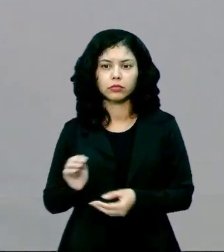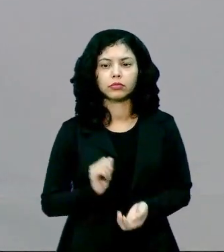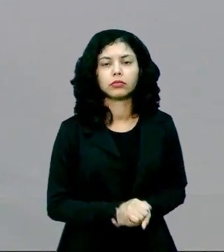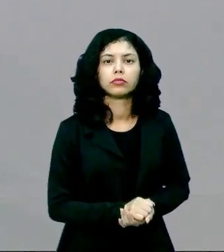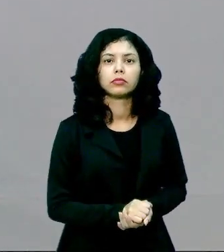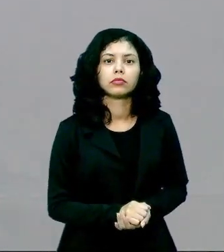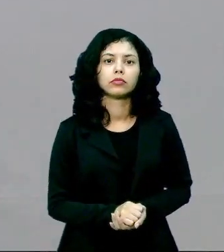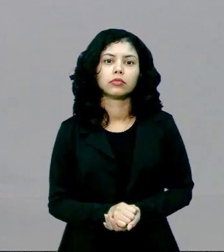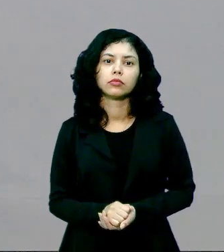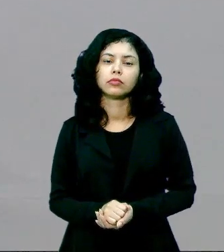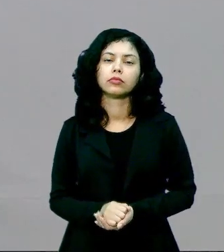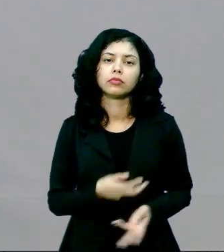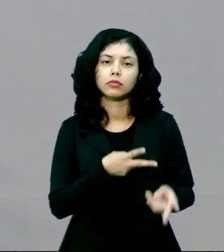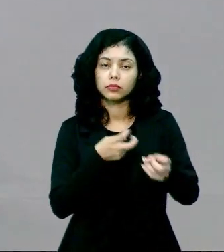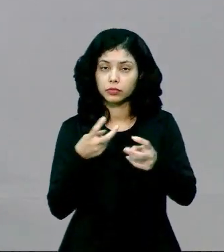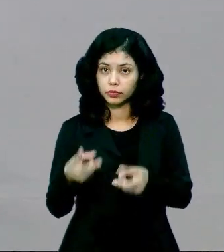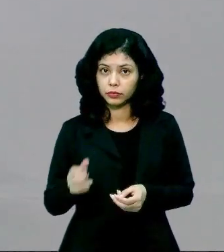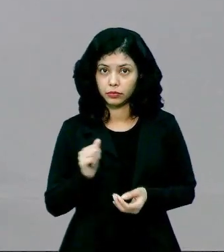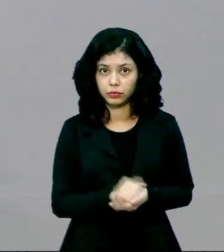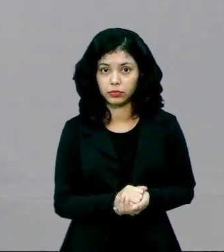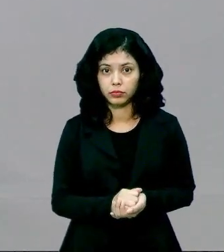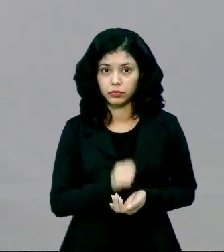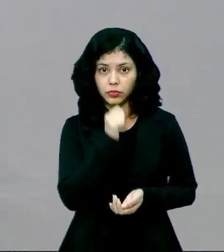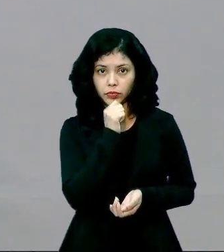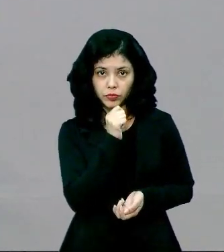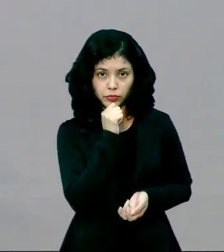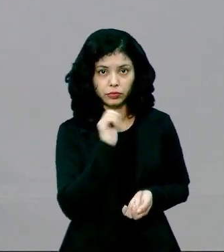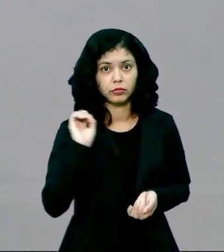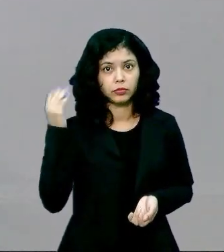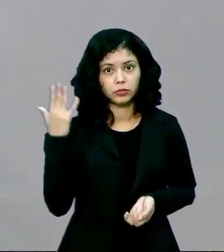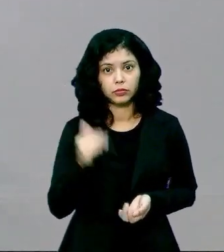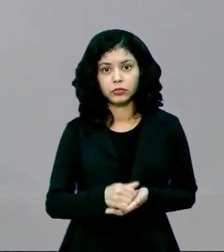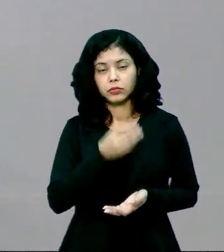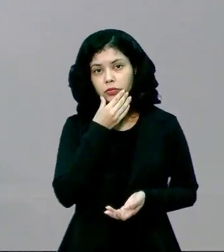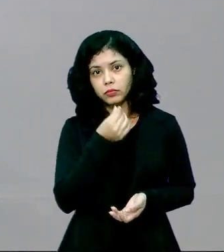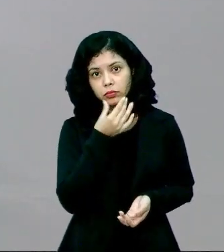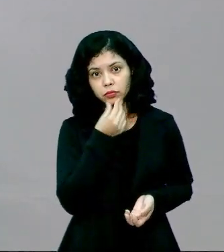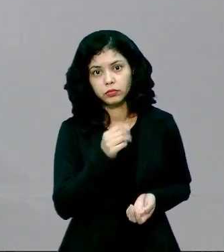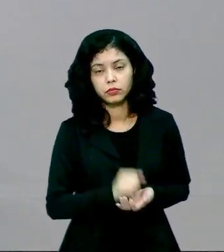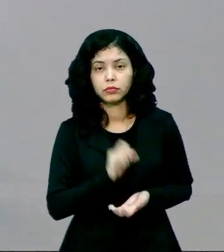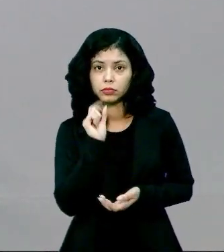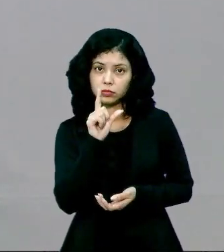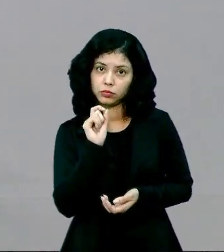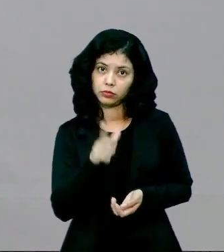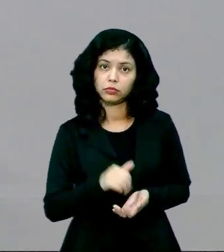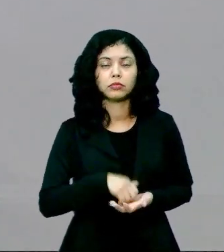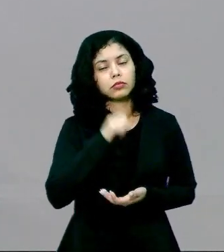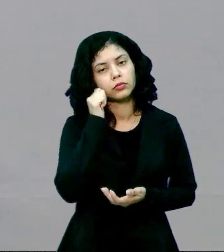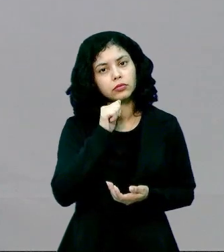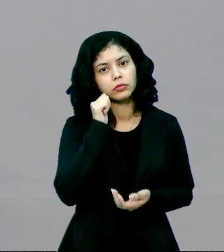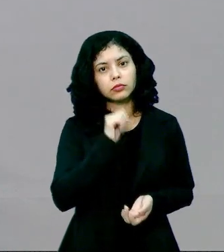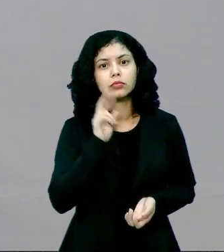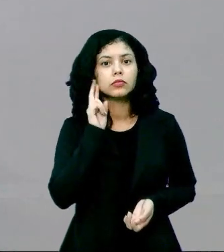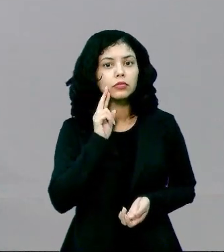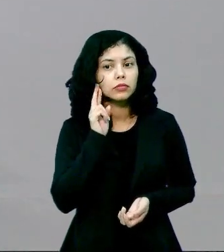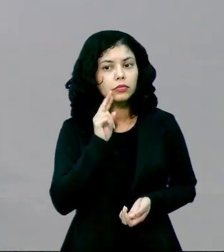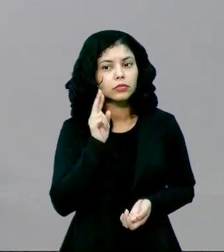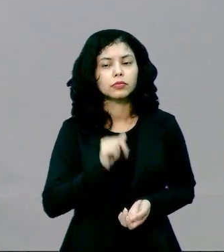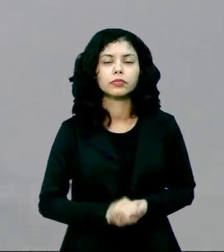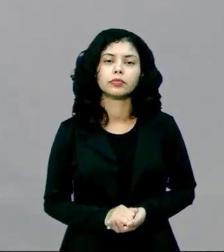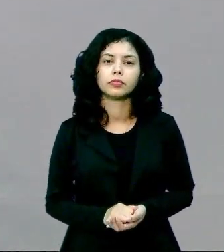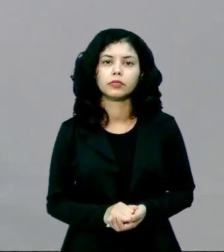concepção ultrapassada de que o menino veste azul e a menina veste